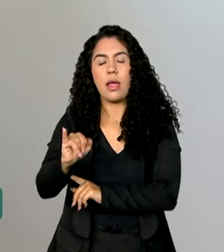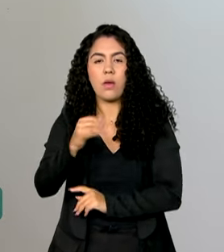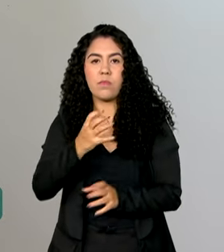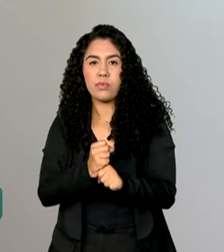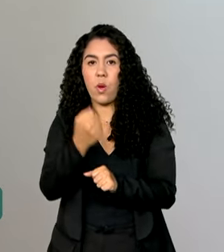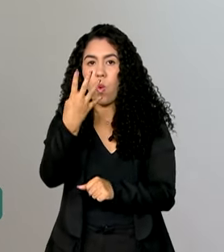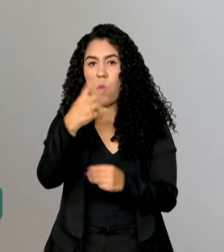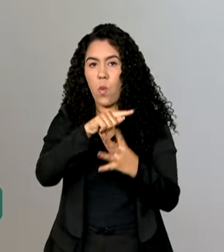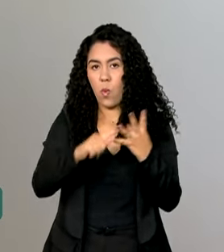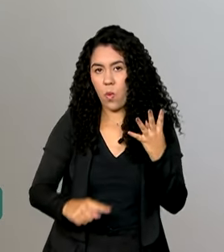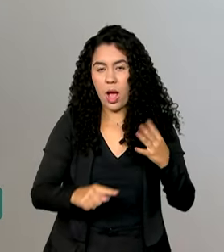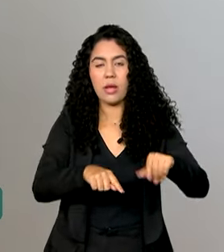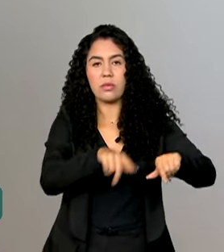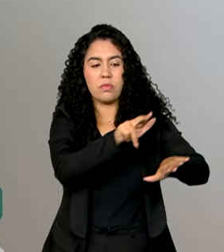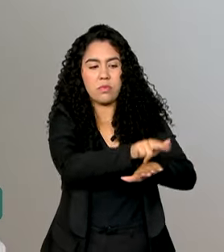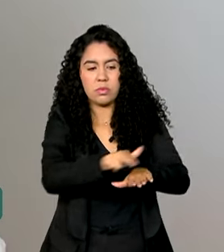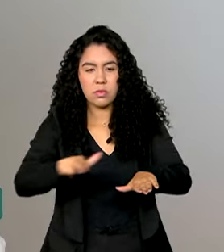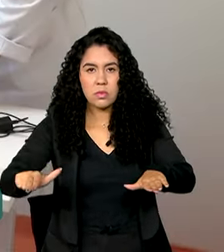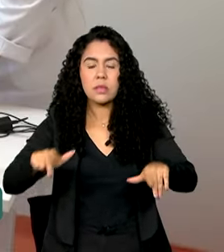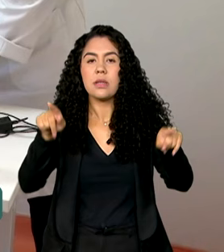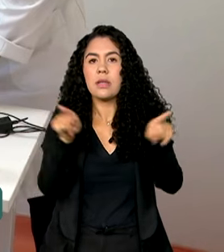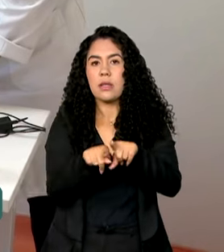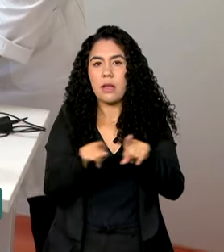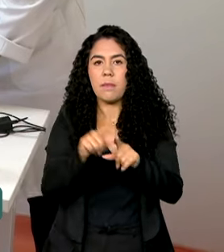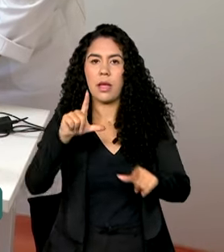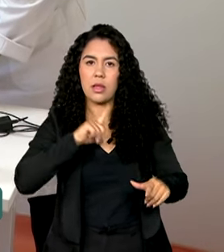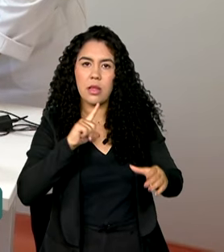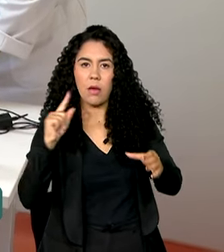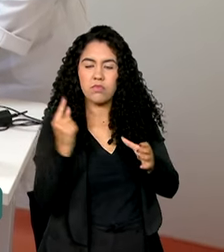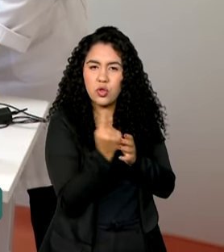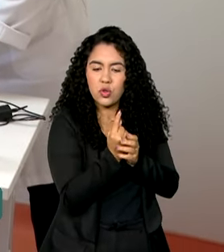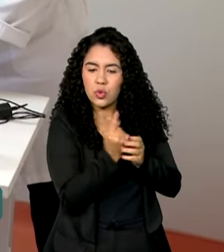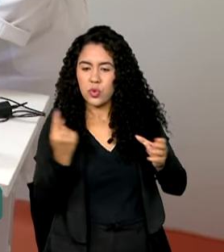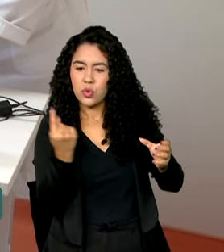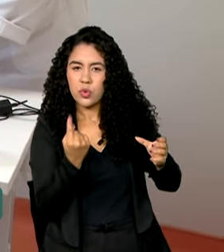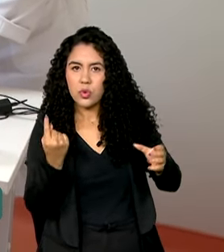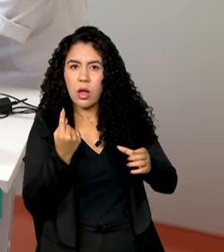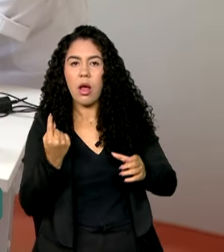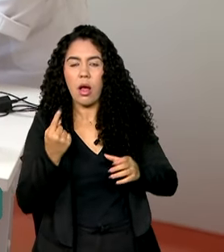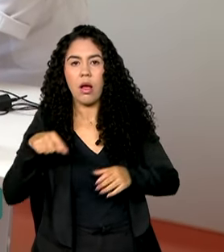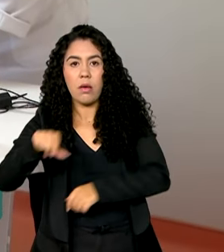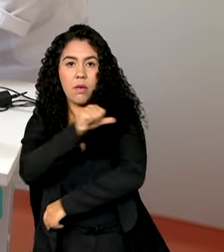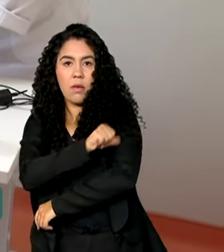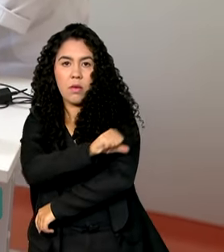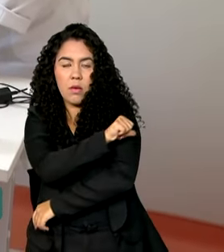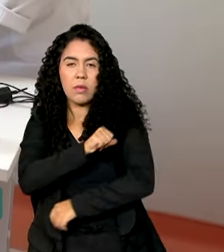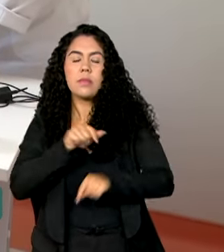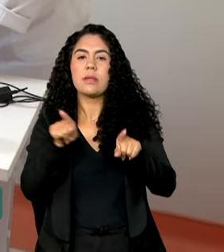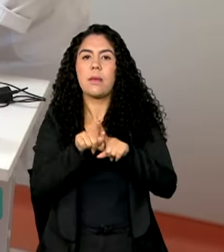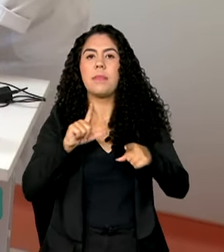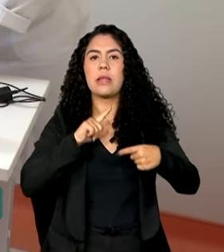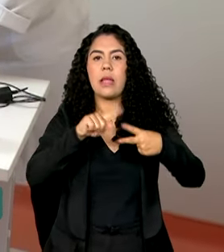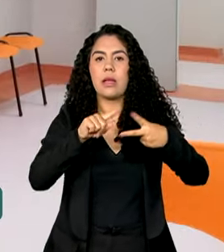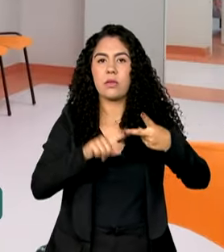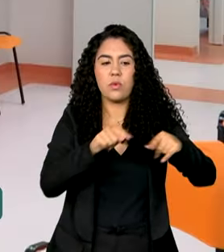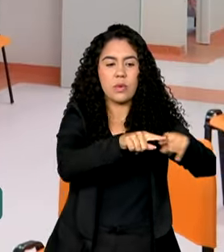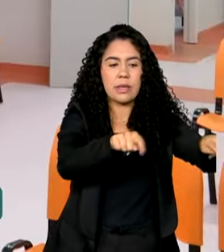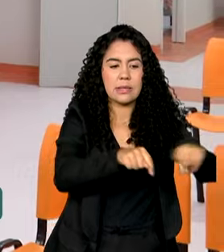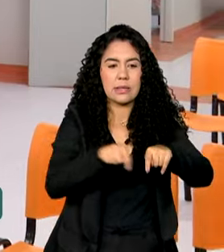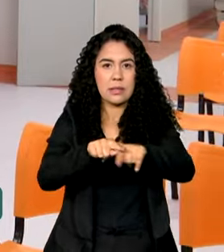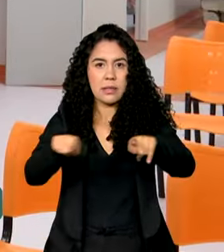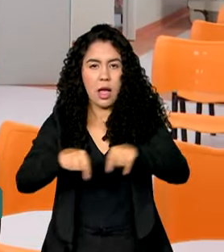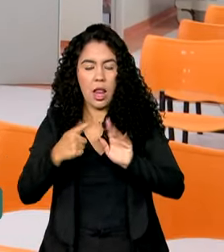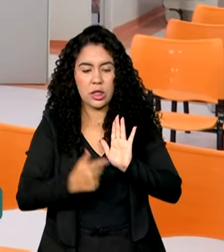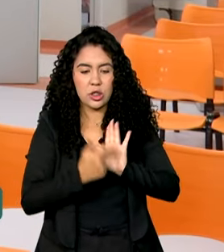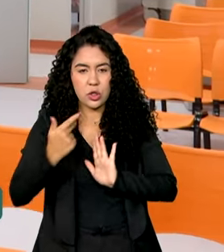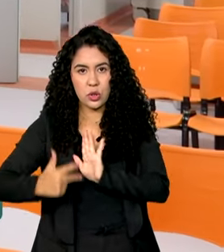vermelhas e enfermaria de isolamento. Também terá 2 centros cirúrgicos, sala de medicação,